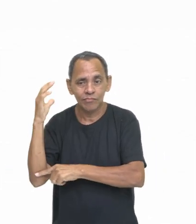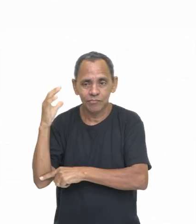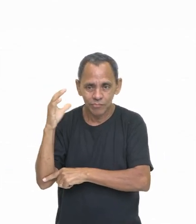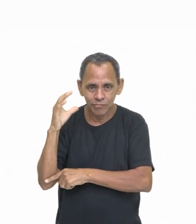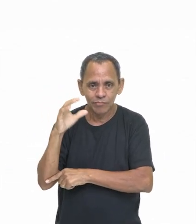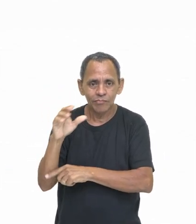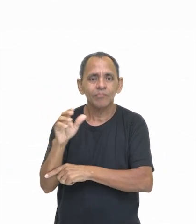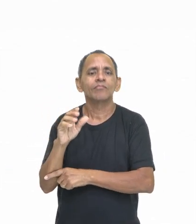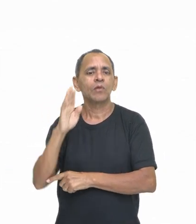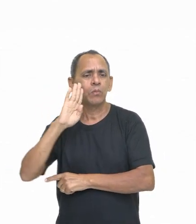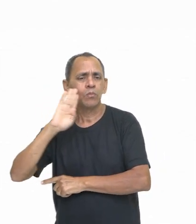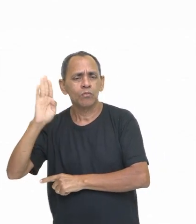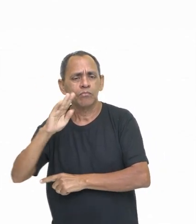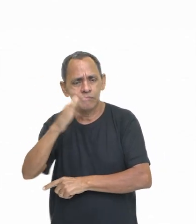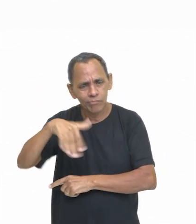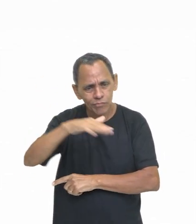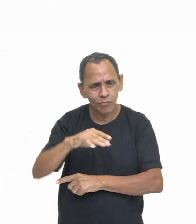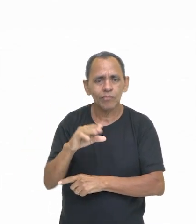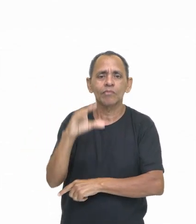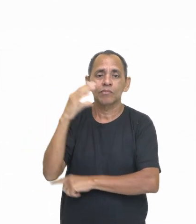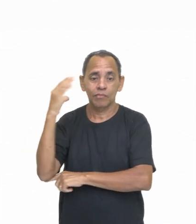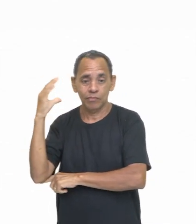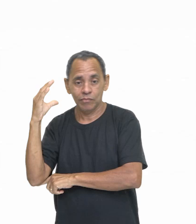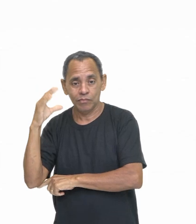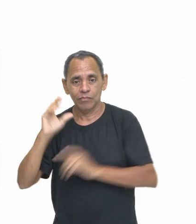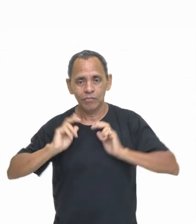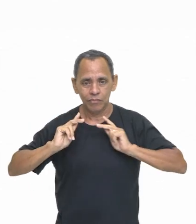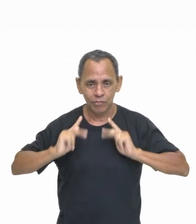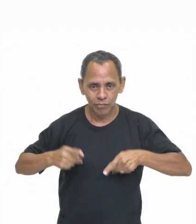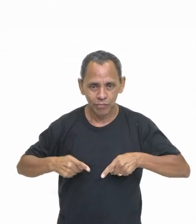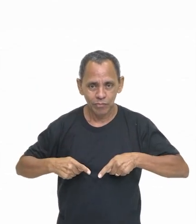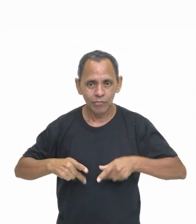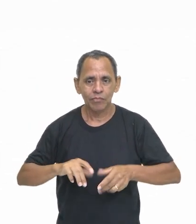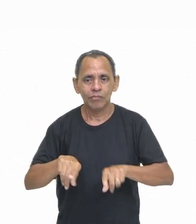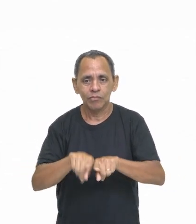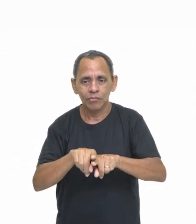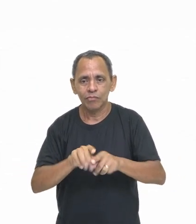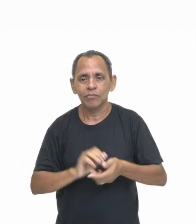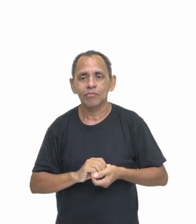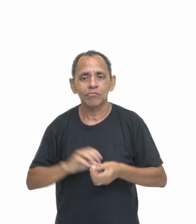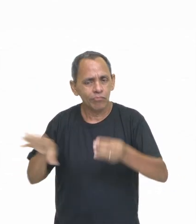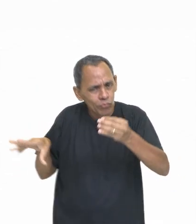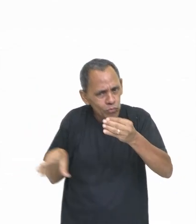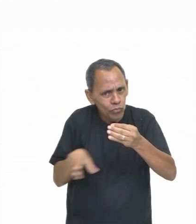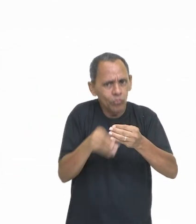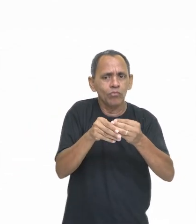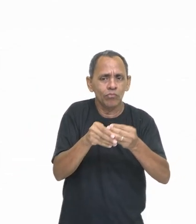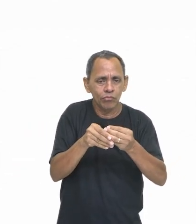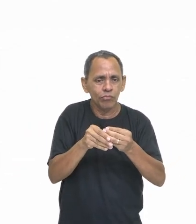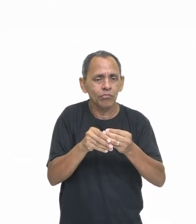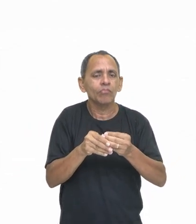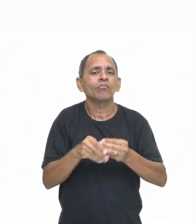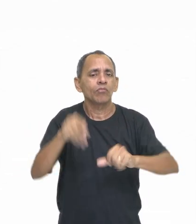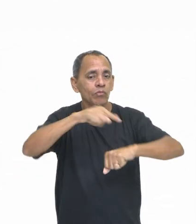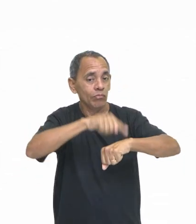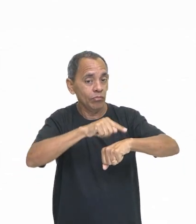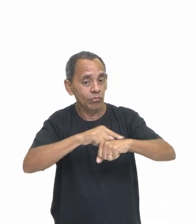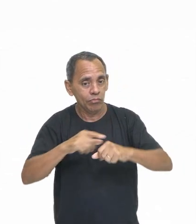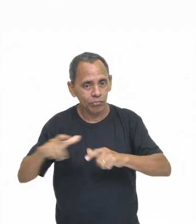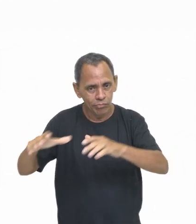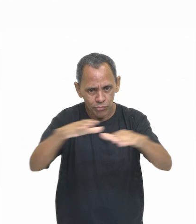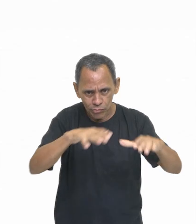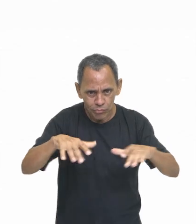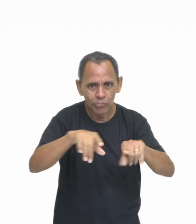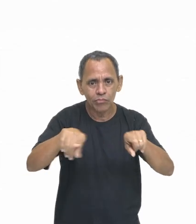área de ciências humanas e sociais aplicadas, e suas contribuições no tempo e no espaço. Compreensão das